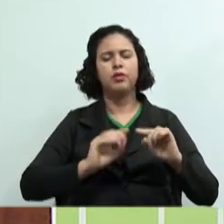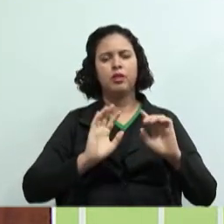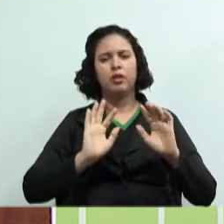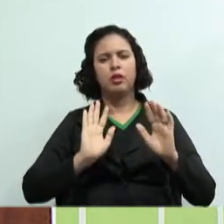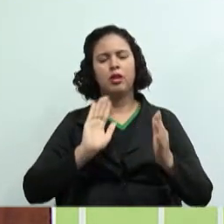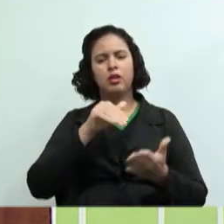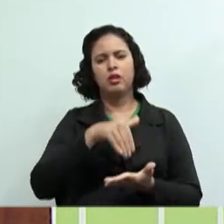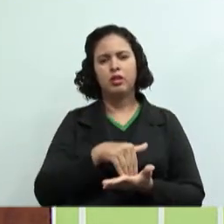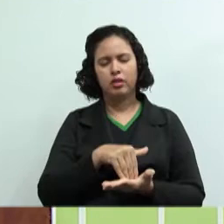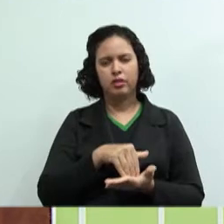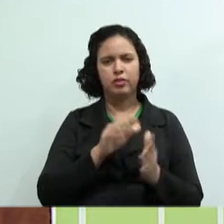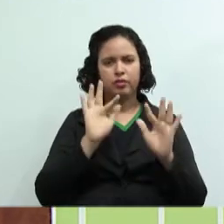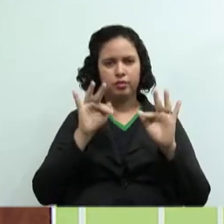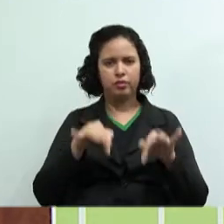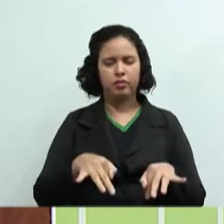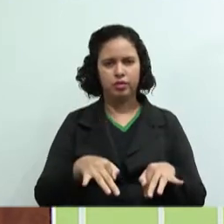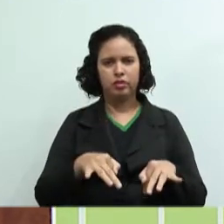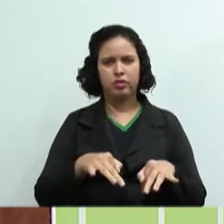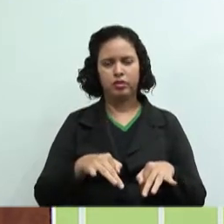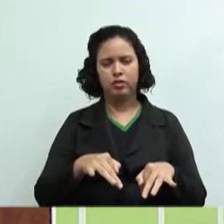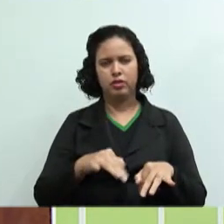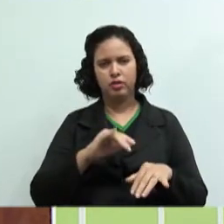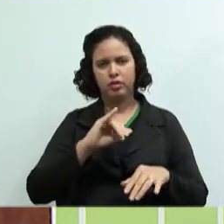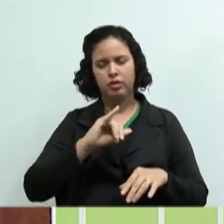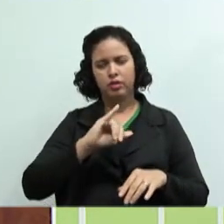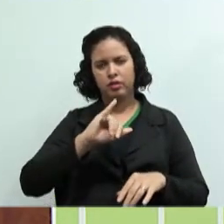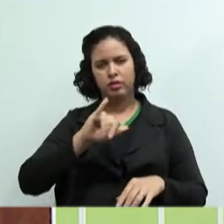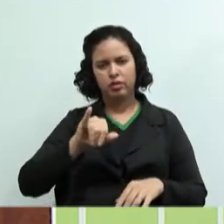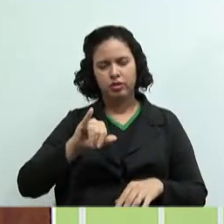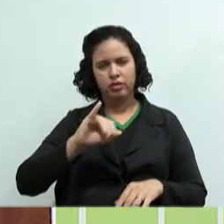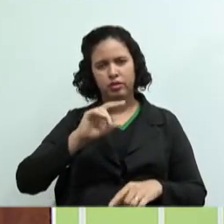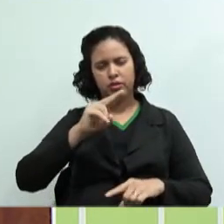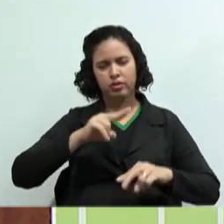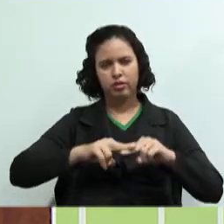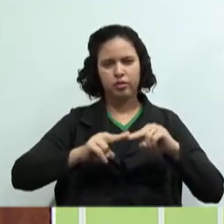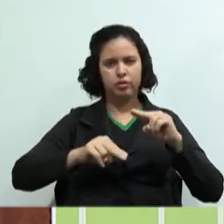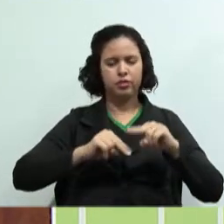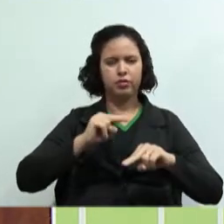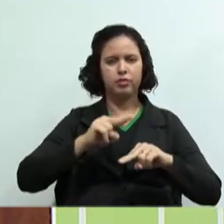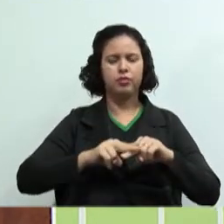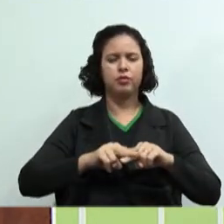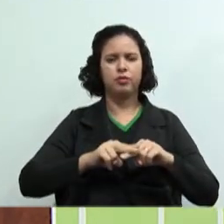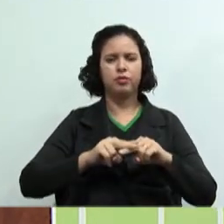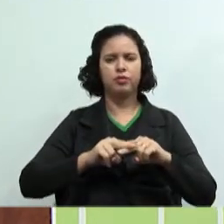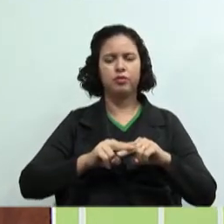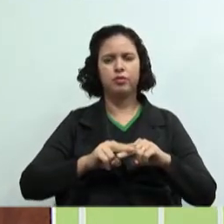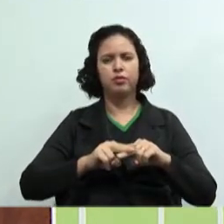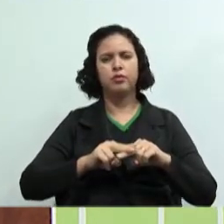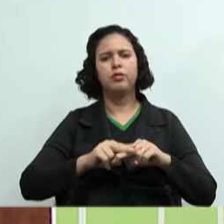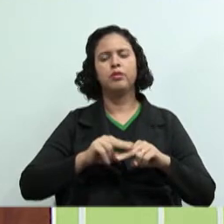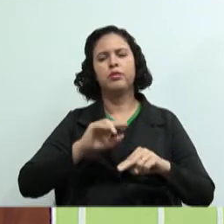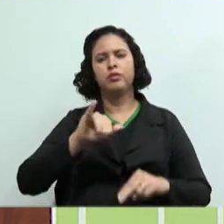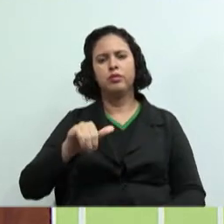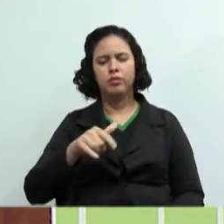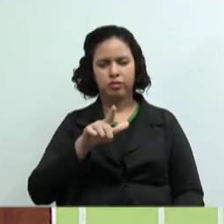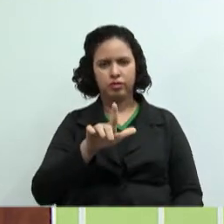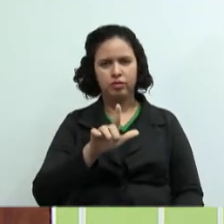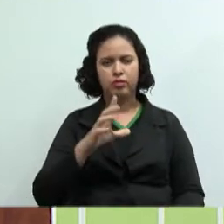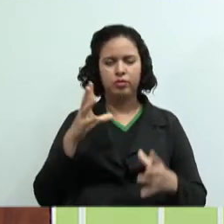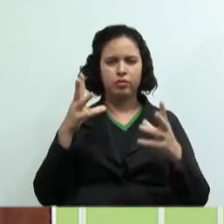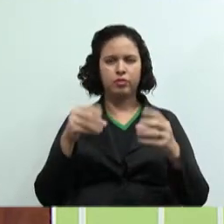o finalzinho de julho, início de agosto, todos os professores consigam postar. Eu sei que é difícil o acesso,